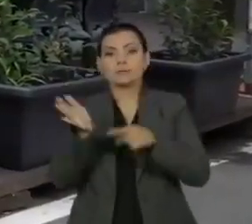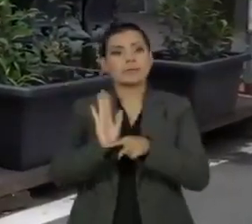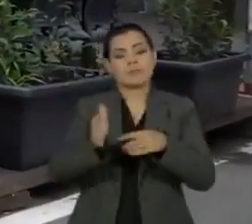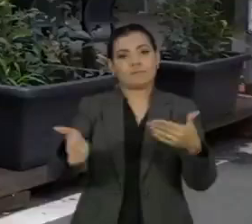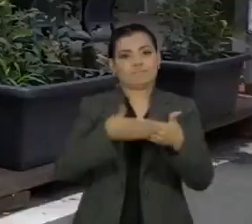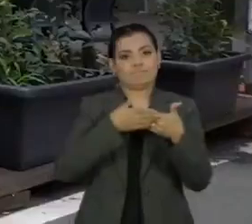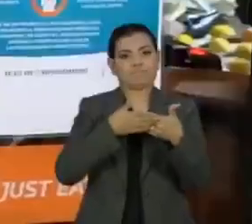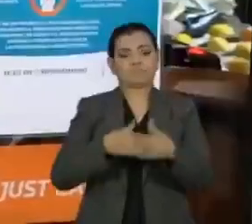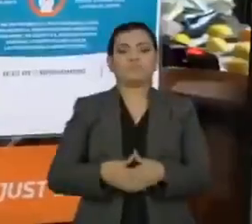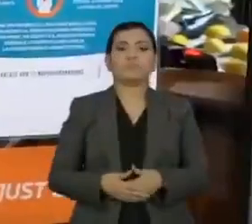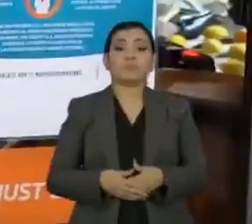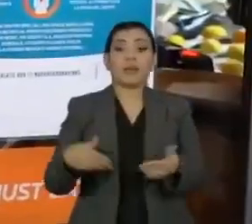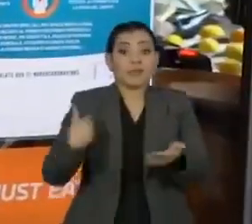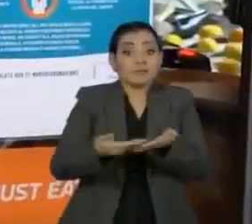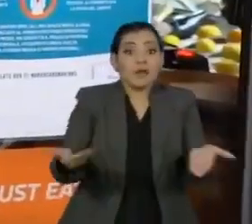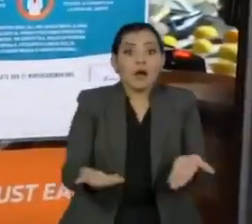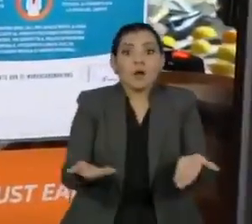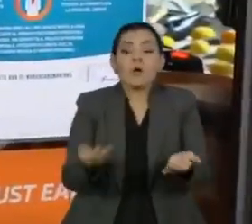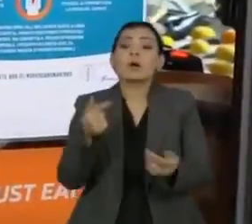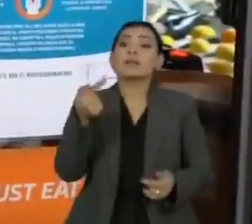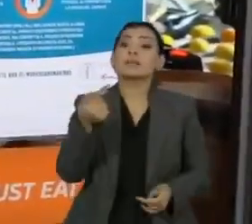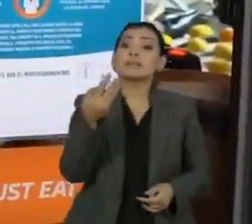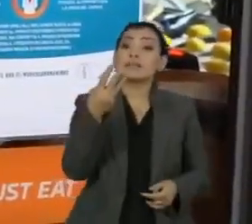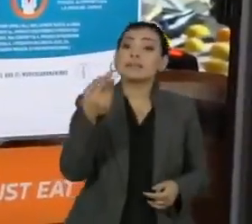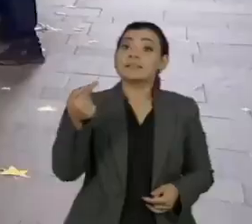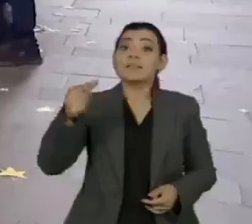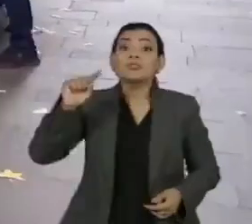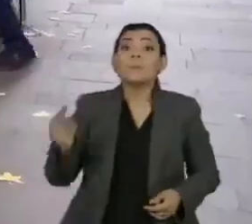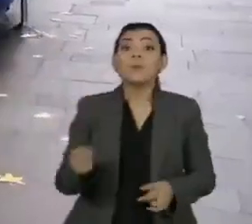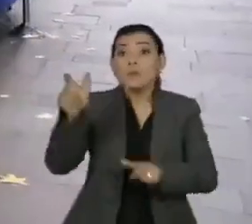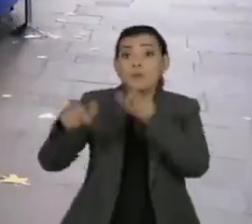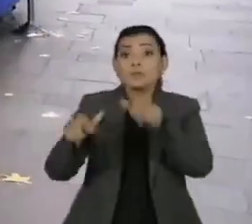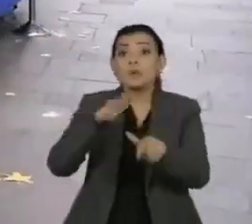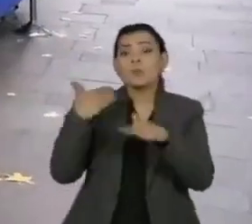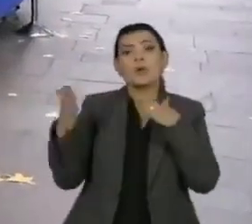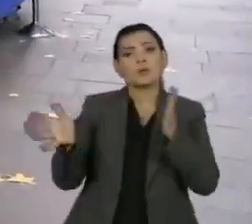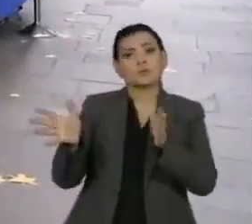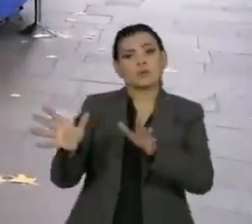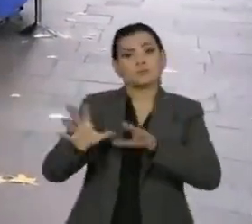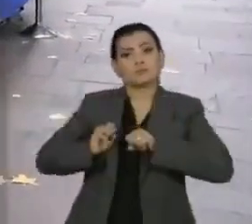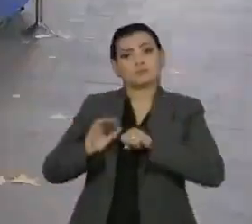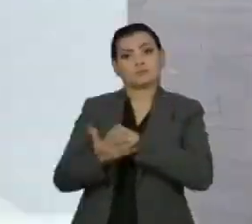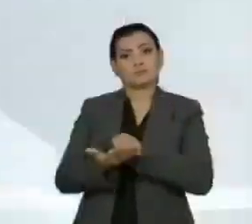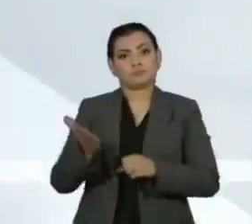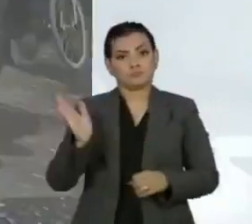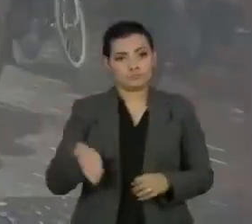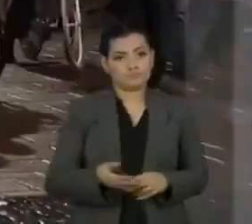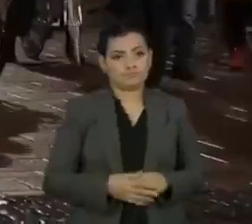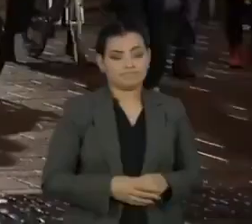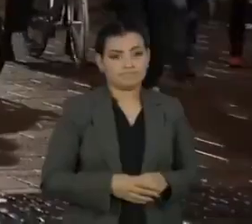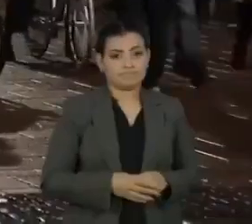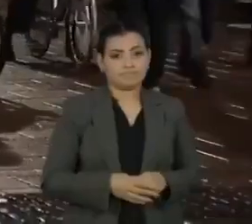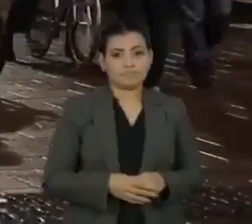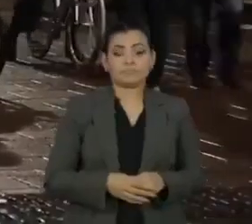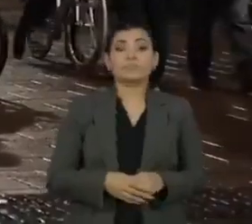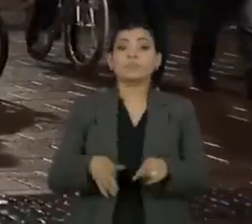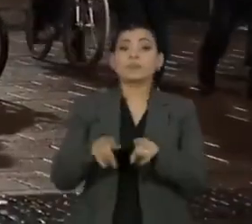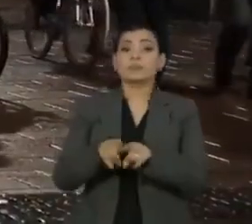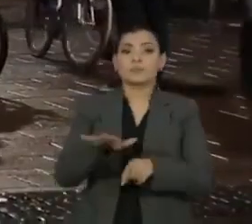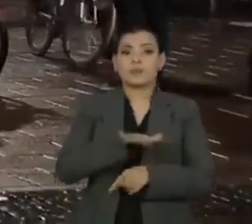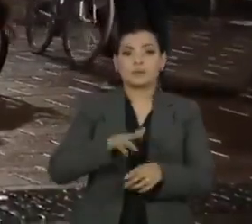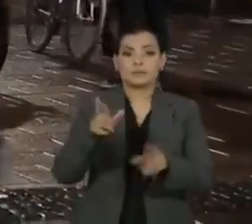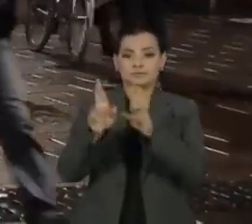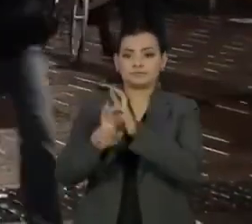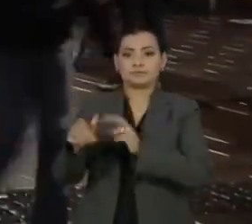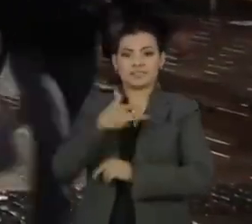cinemas. Até o momento, mais de 37 mil pessoas morreram na Itália de Covid-19. A Agência de Saúde